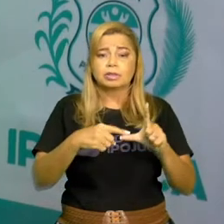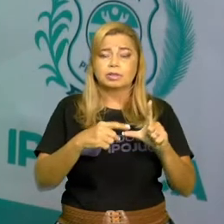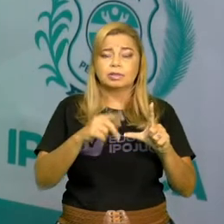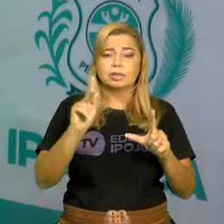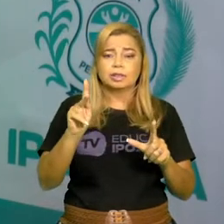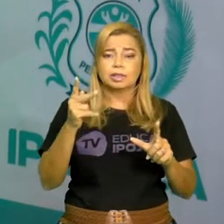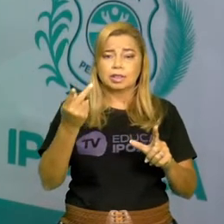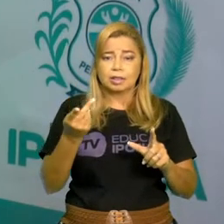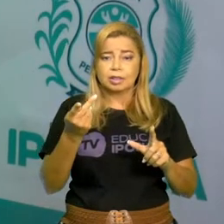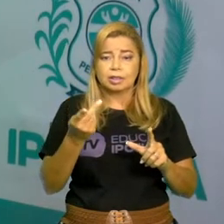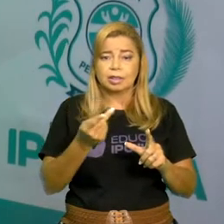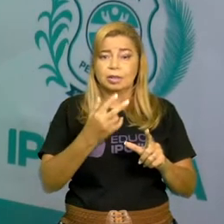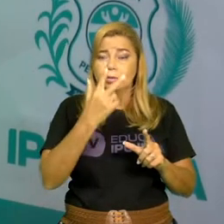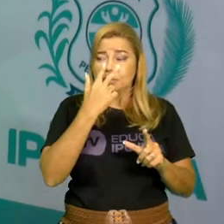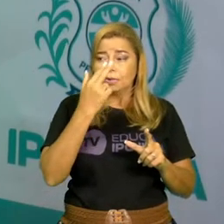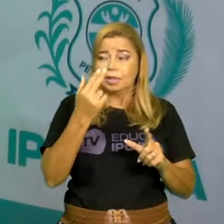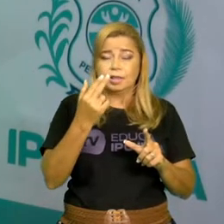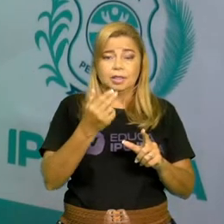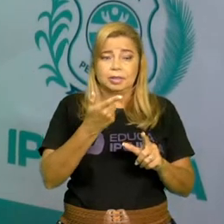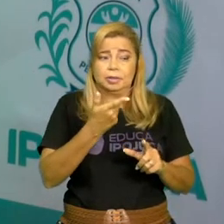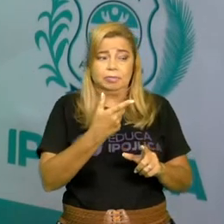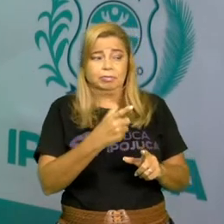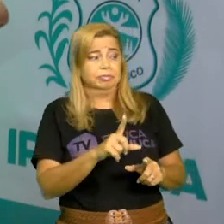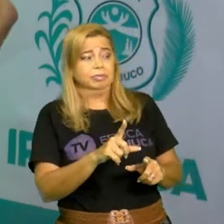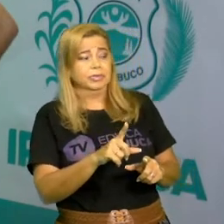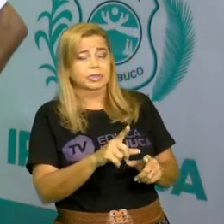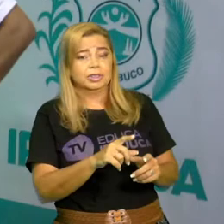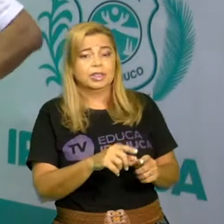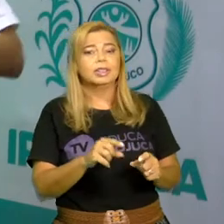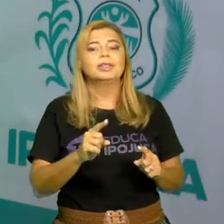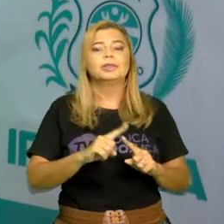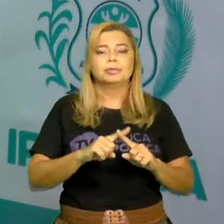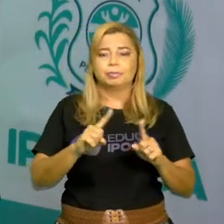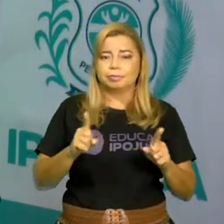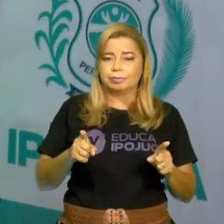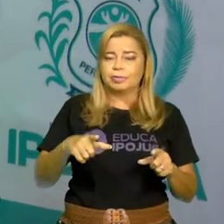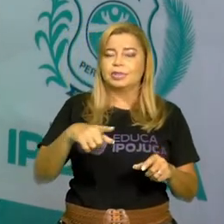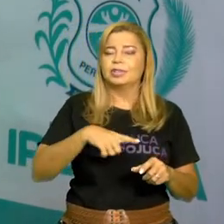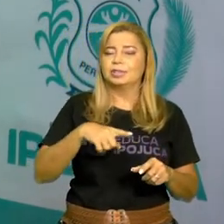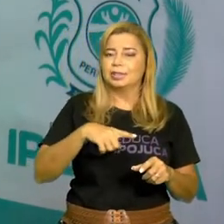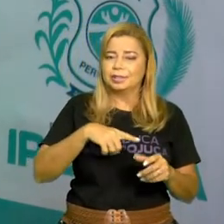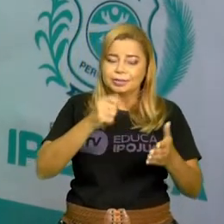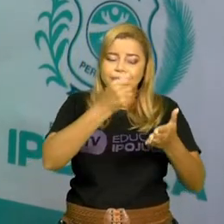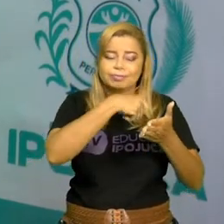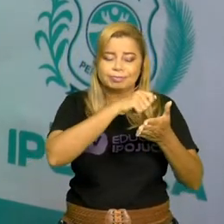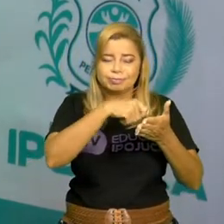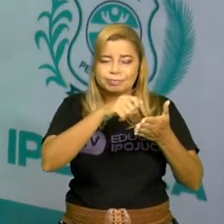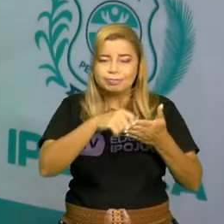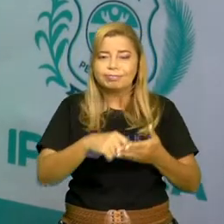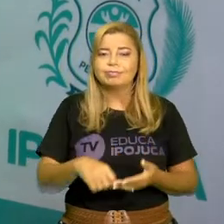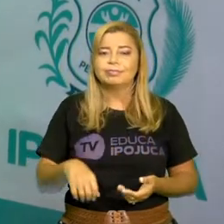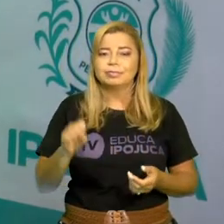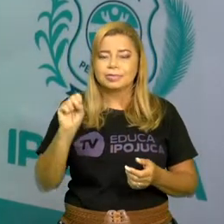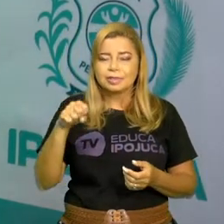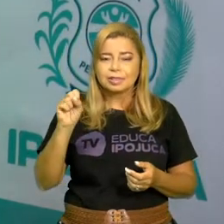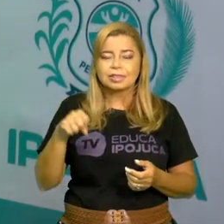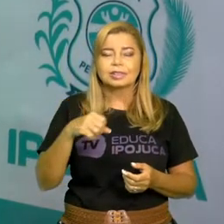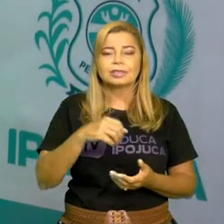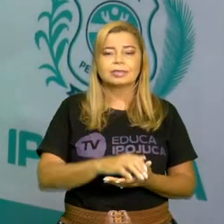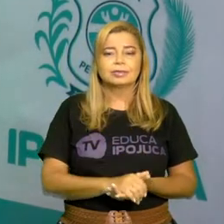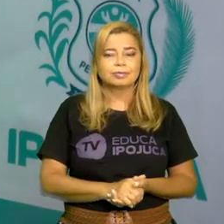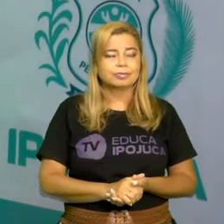se ele não existisse quando a gente fala, mas na escrita ele está lá. Vamos ver aqui, como a gente viu,